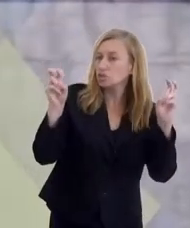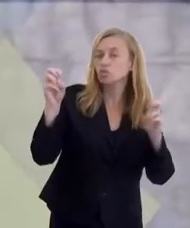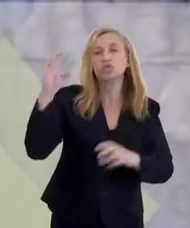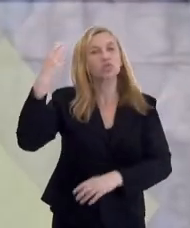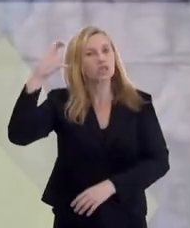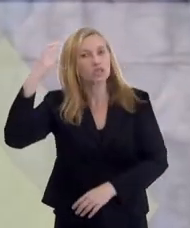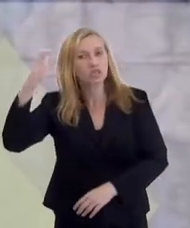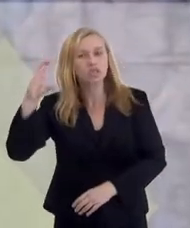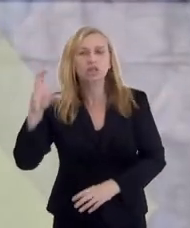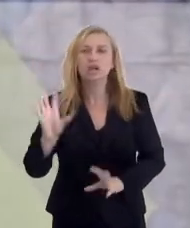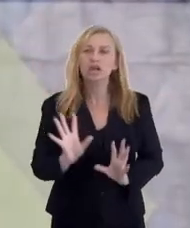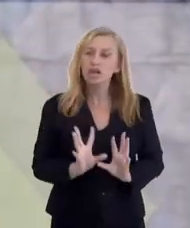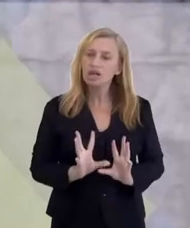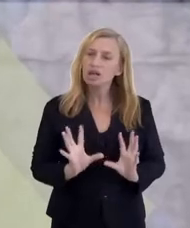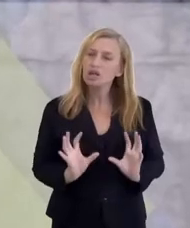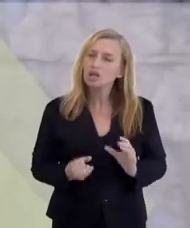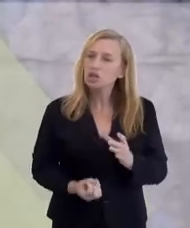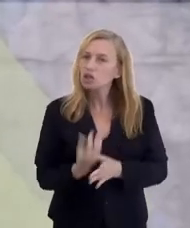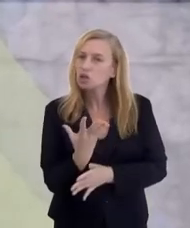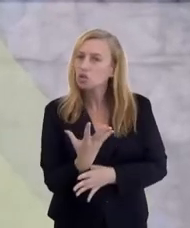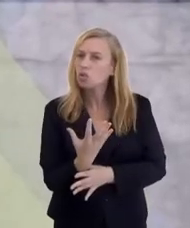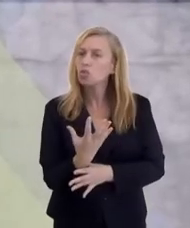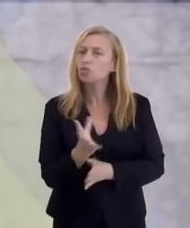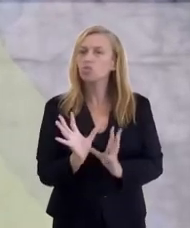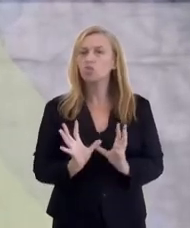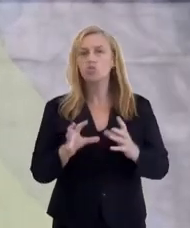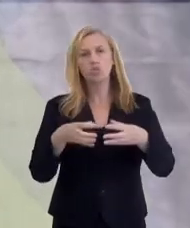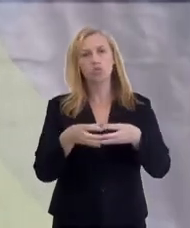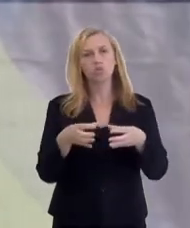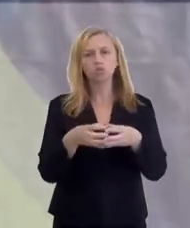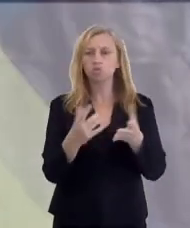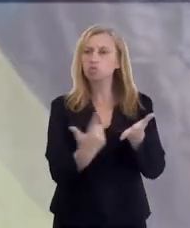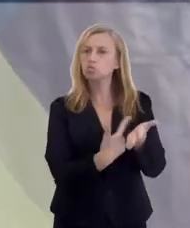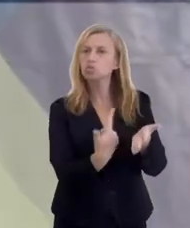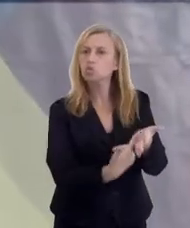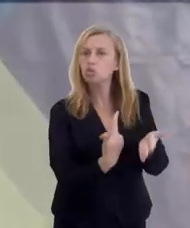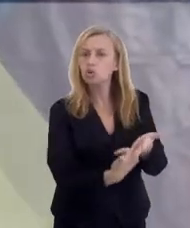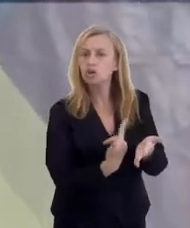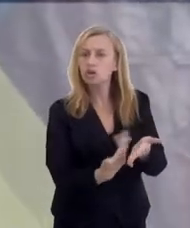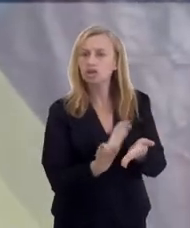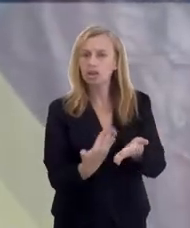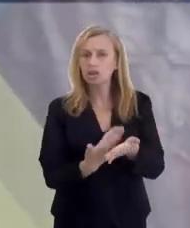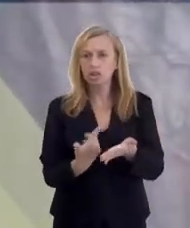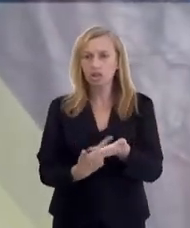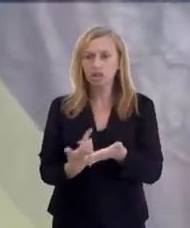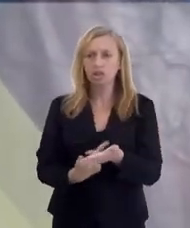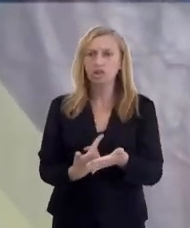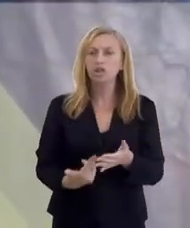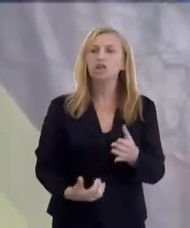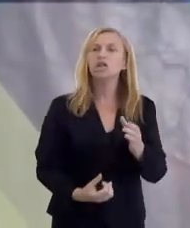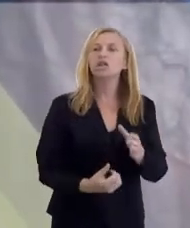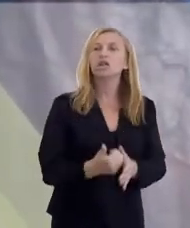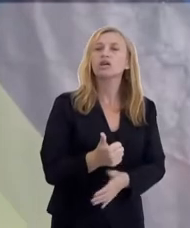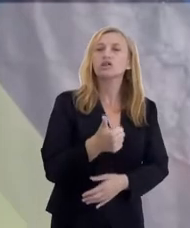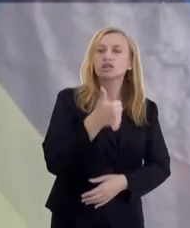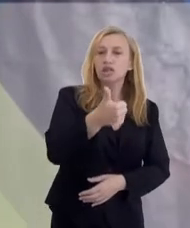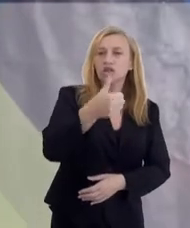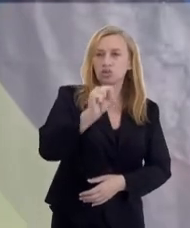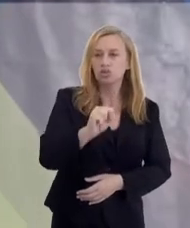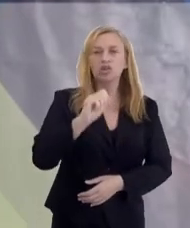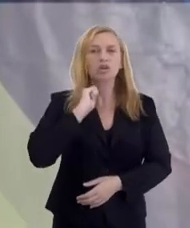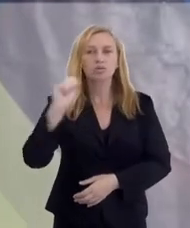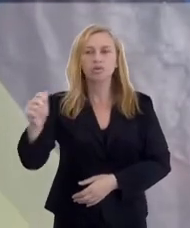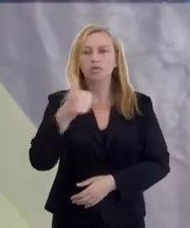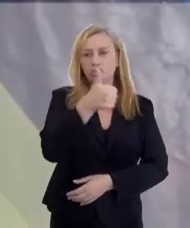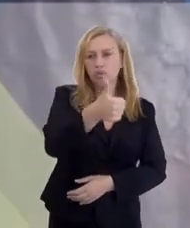científicas. E aí ele formou um conjunto de livros inaugurado em 18 de abril de